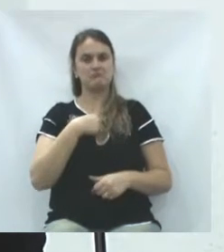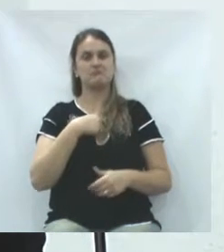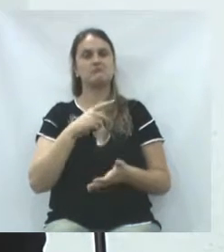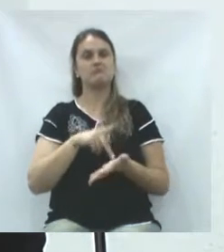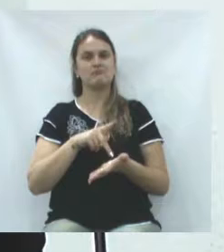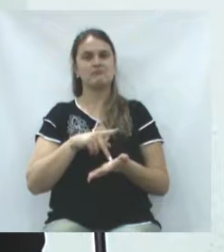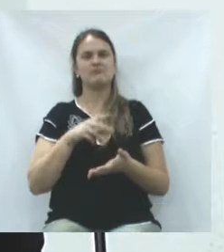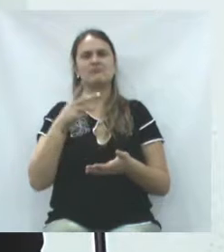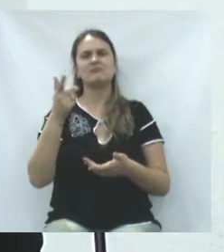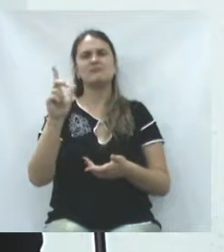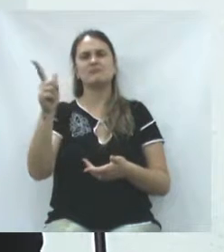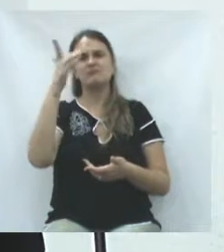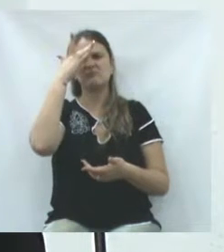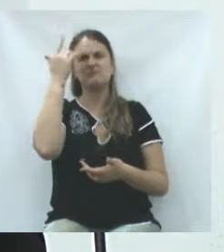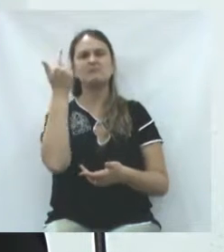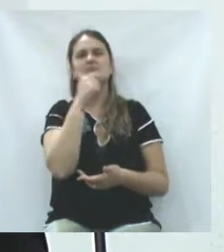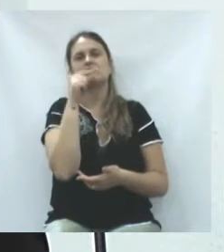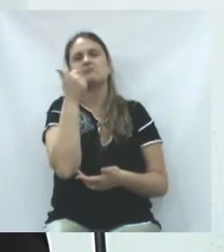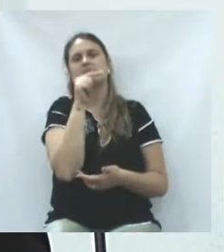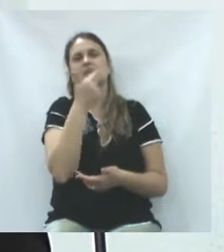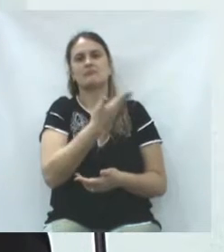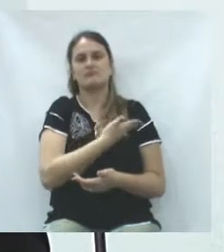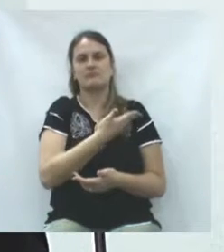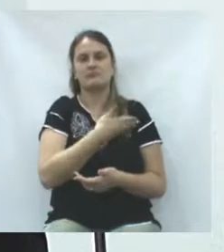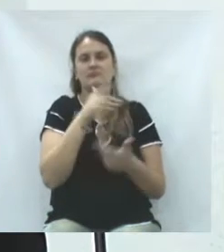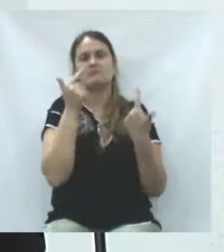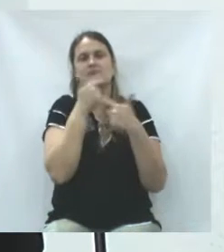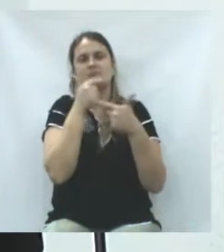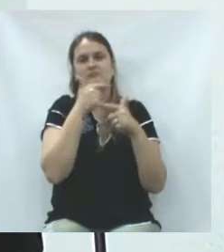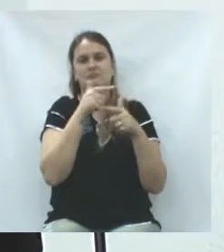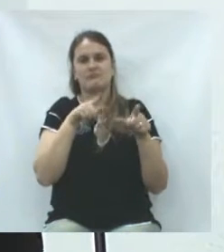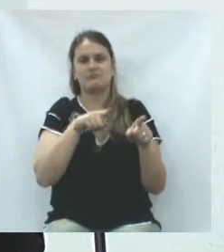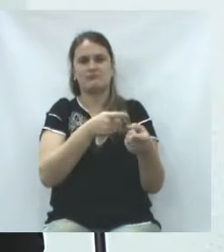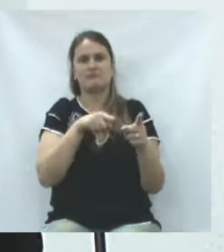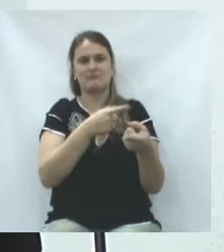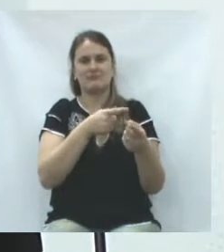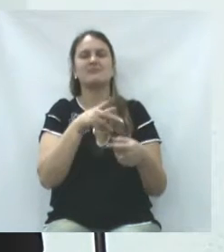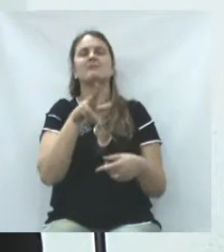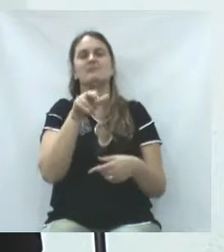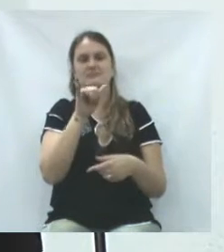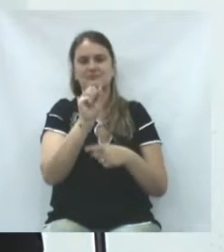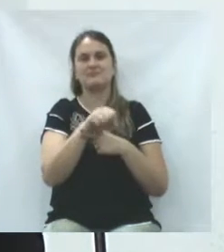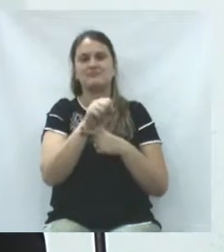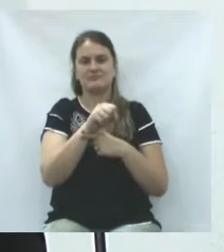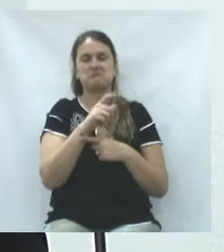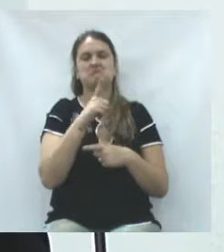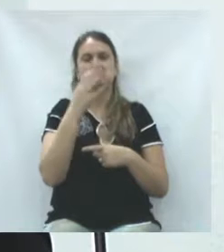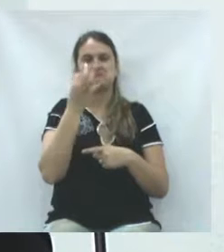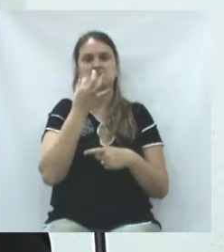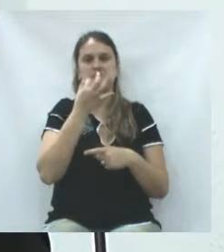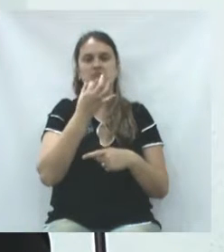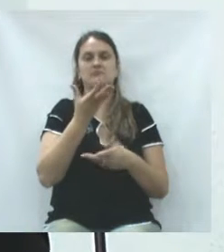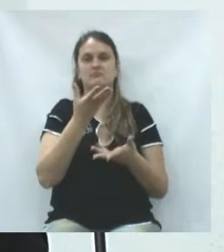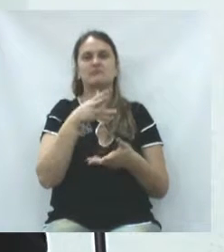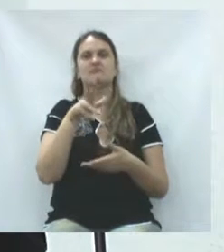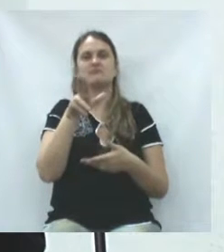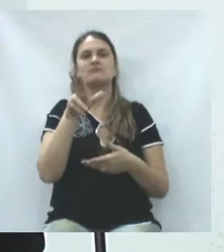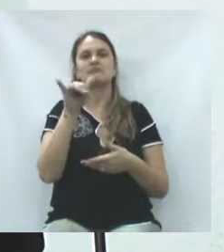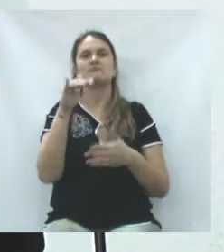confesso a vocês, eu era motivo de chacota no meio dos meus colegas, que diziam, vai sim, com certeza,